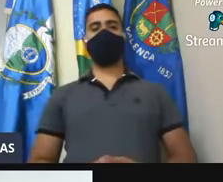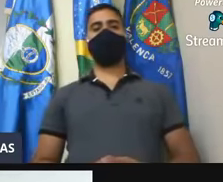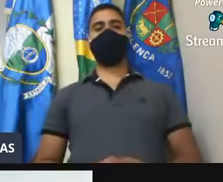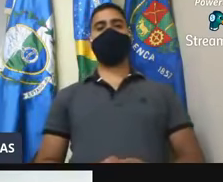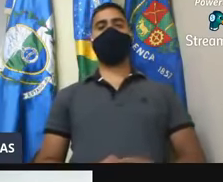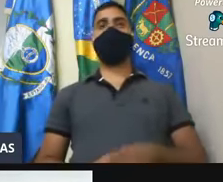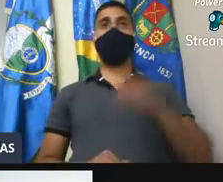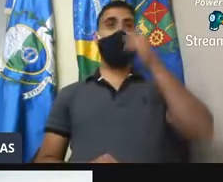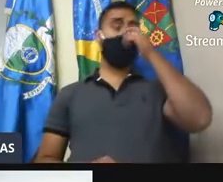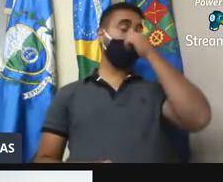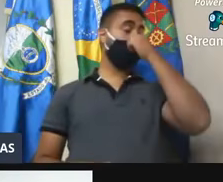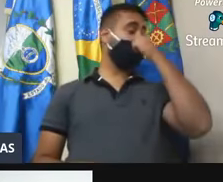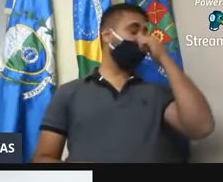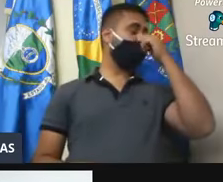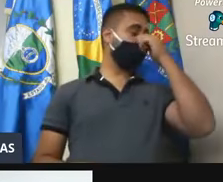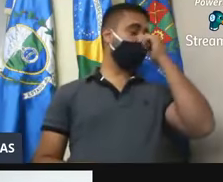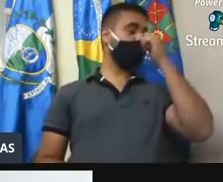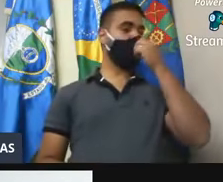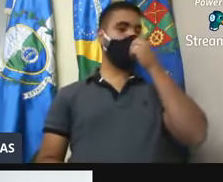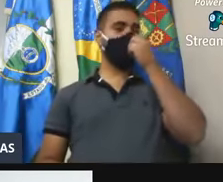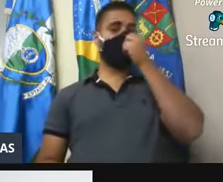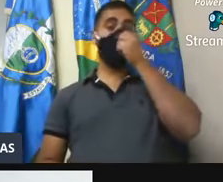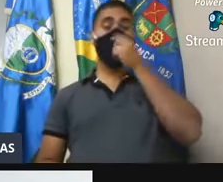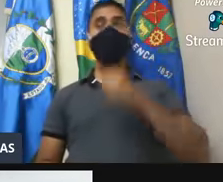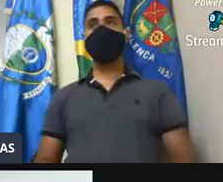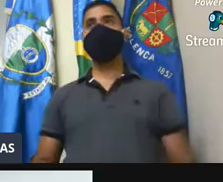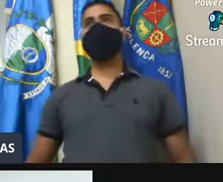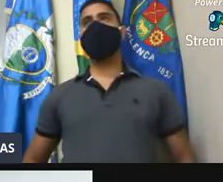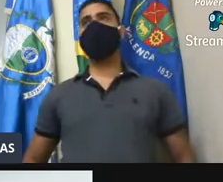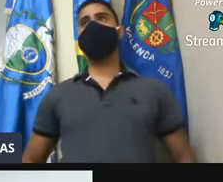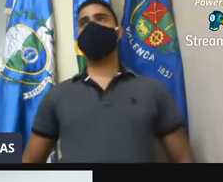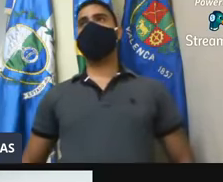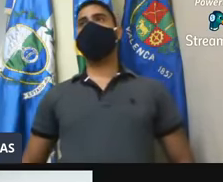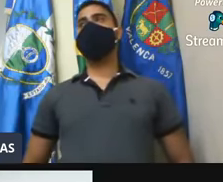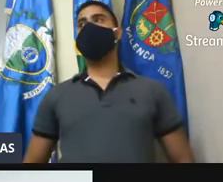Fabio Antônio Piri e Jorge, presente, Marcelo Moreira de Oliveira,